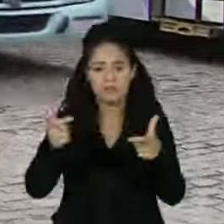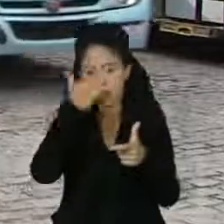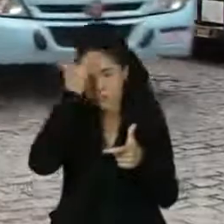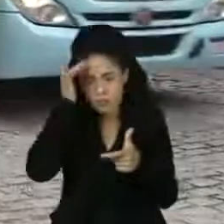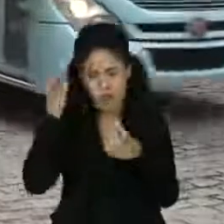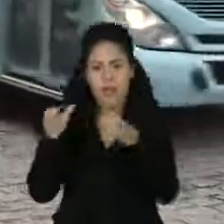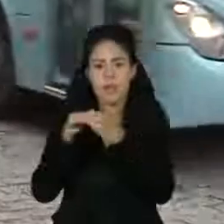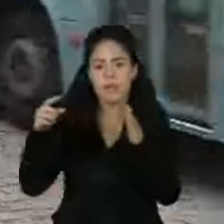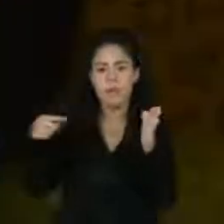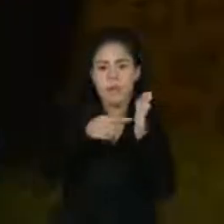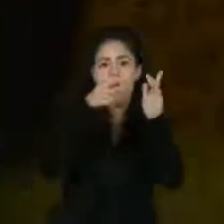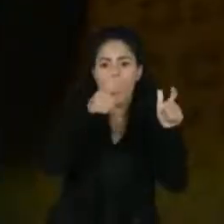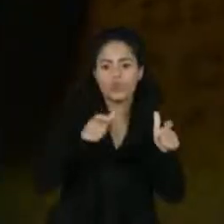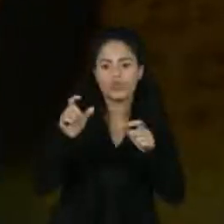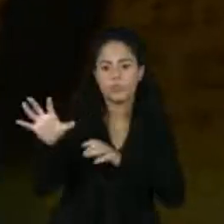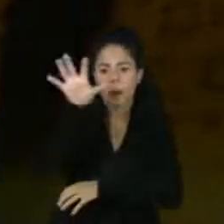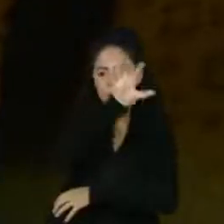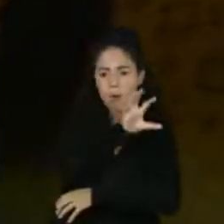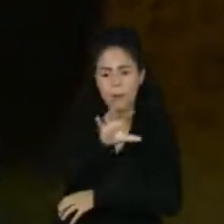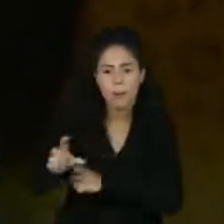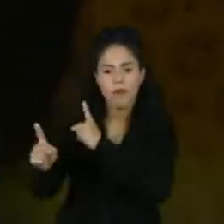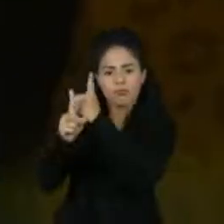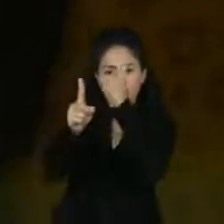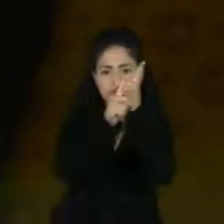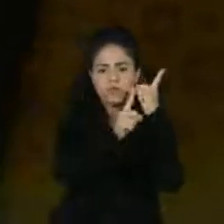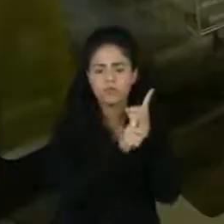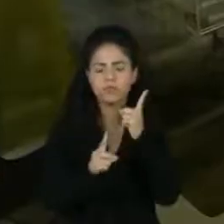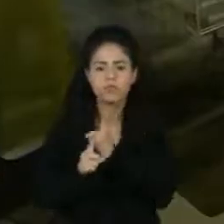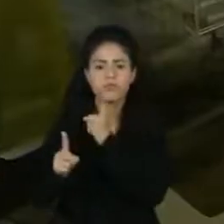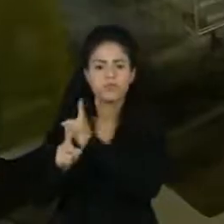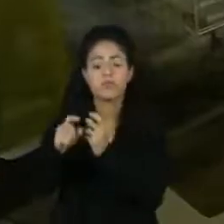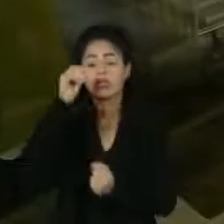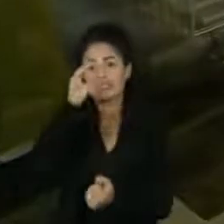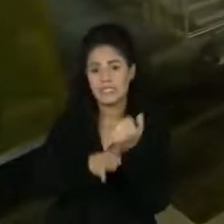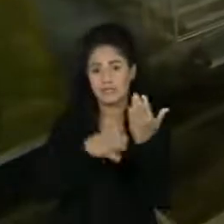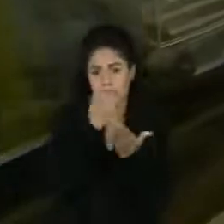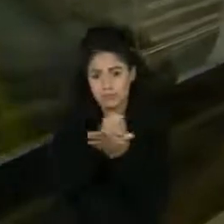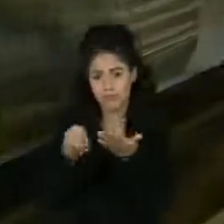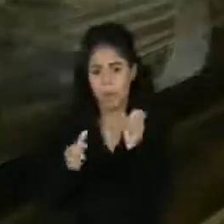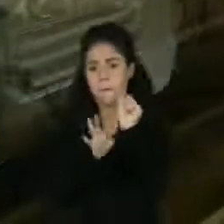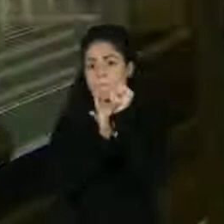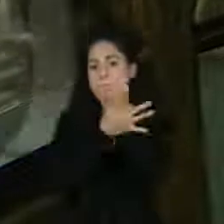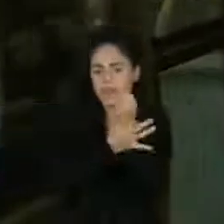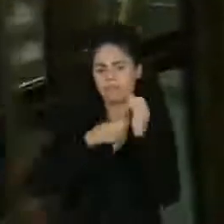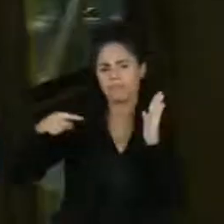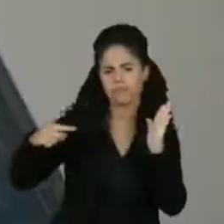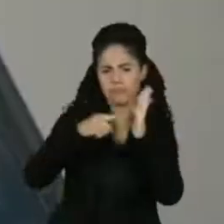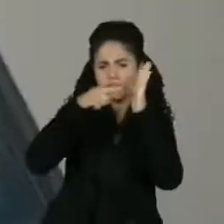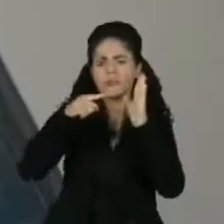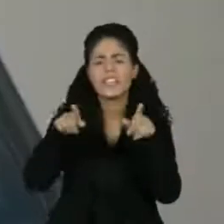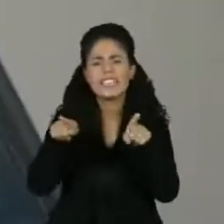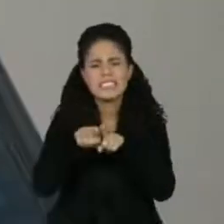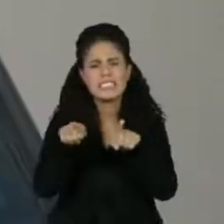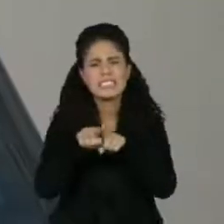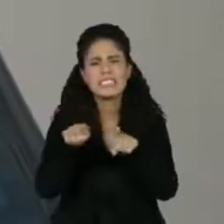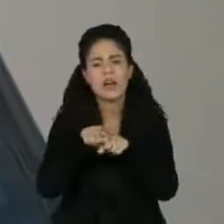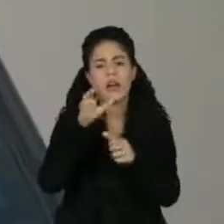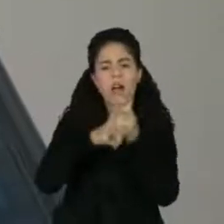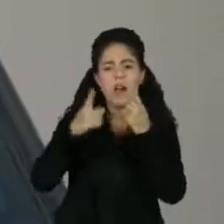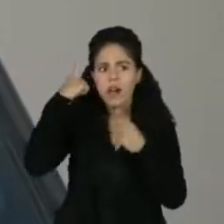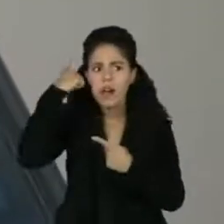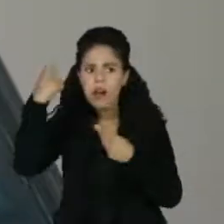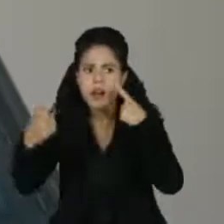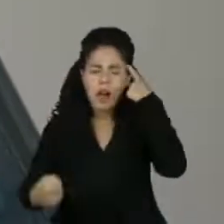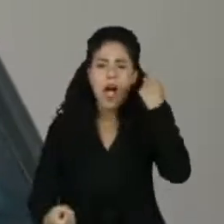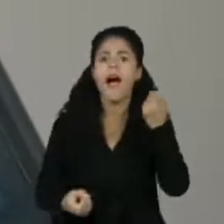fato pudessem reportar os casos. Foi a partir da necessidade de criar um ambiente seguro para denúncias também que surgiu a ideia